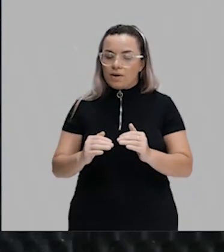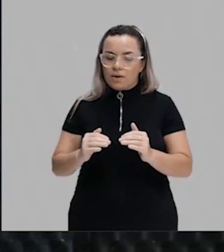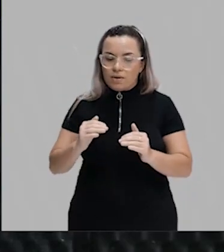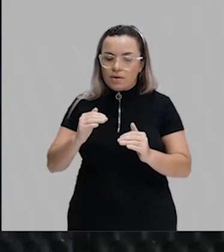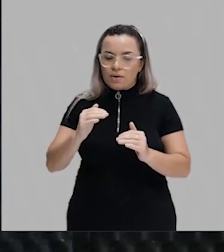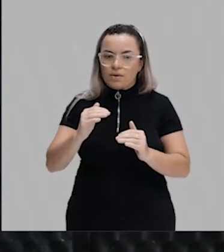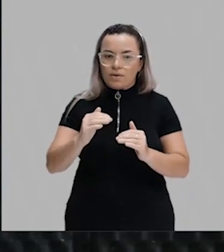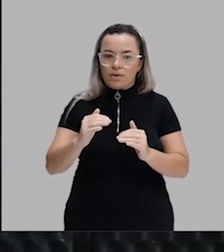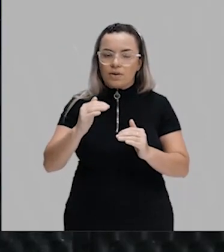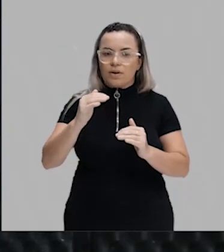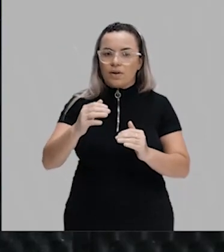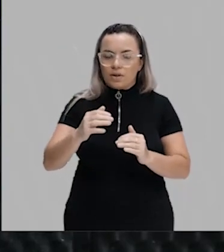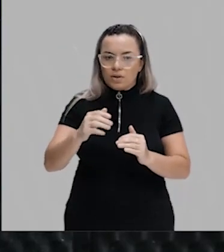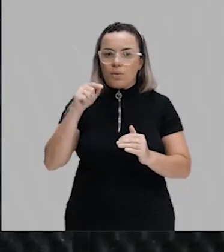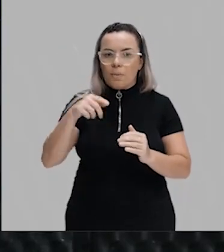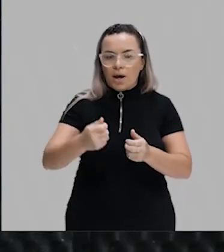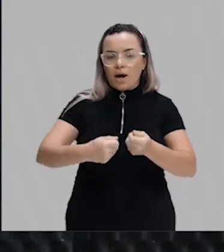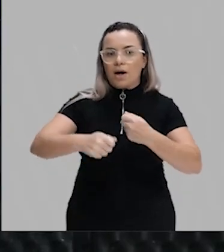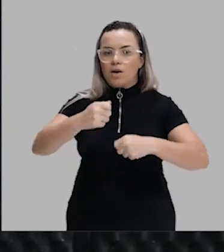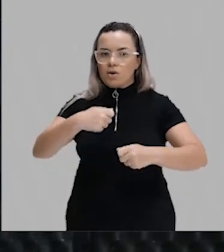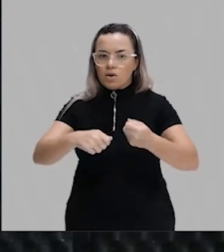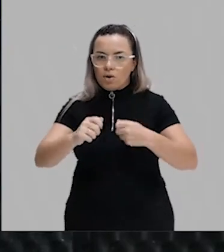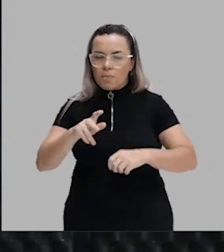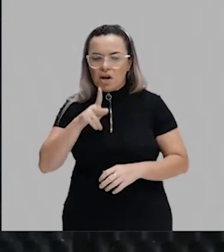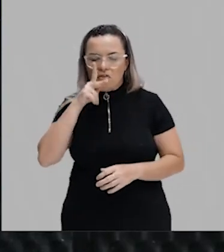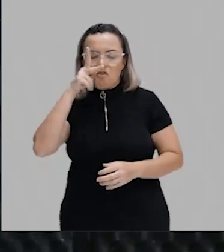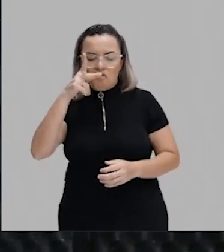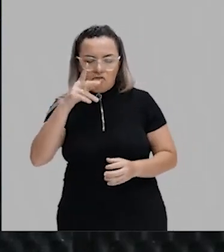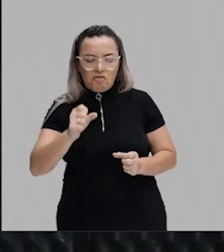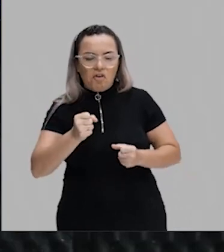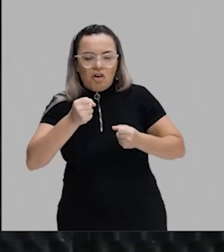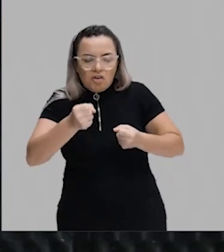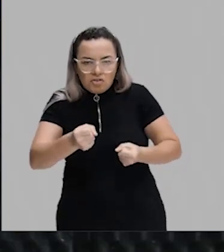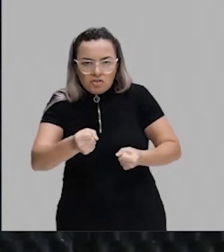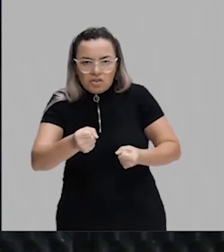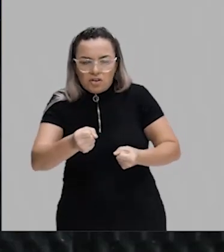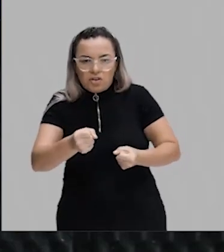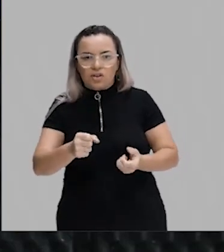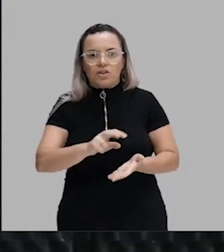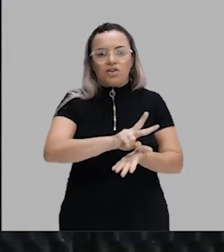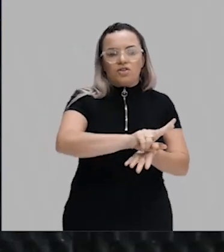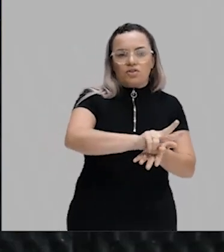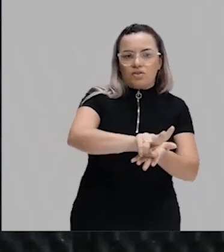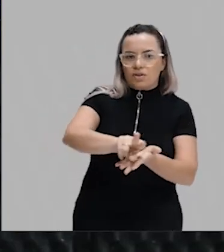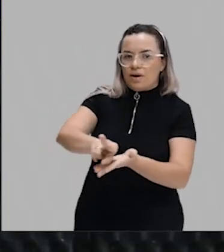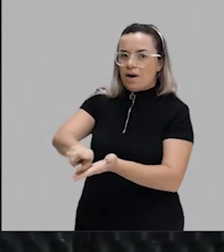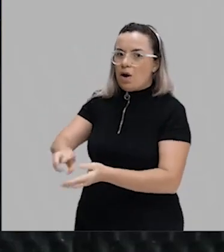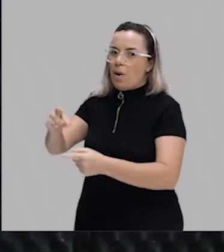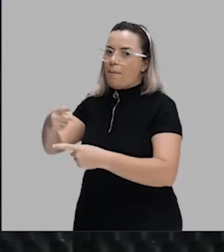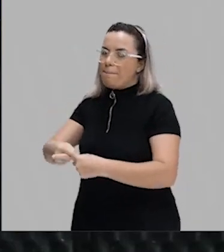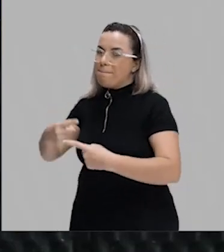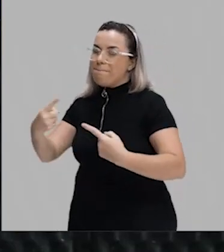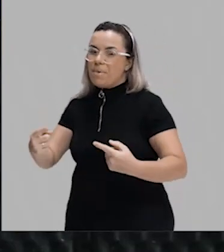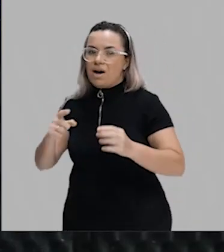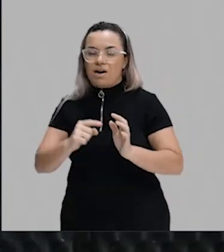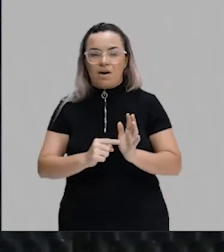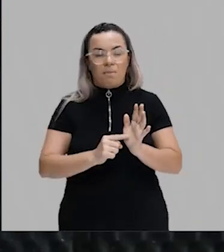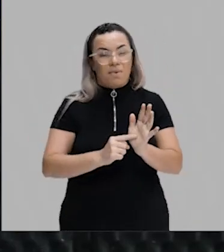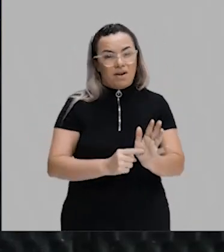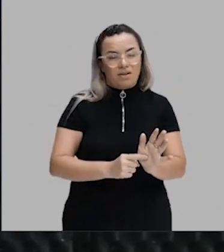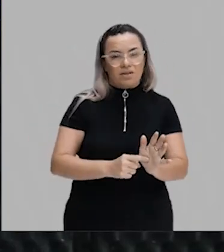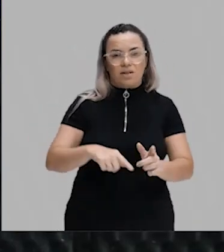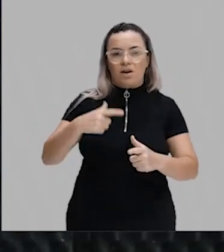consolidada, forte, diversificada, mas ainda apresenta problemas sociais. Então, o Brasil está ali no meio do caminho.